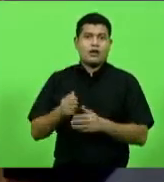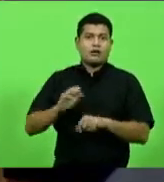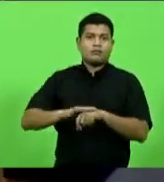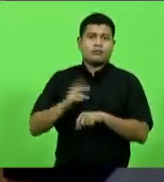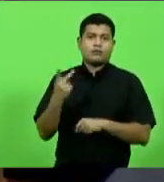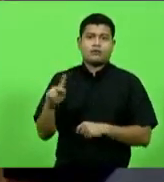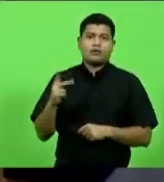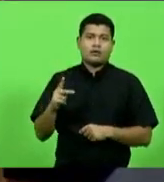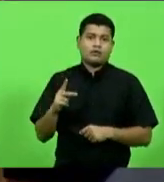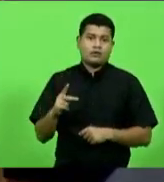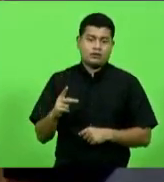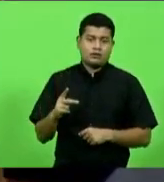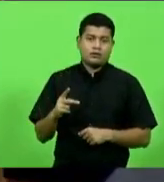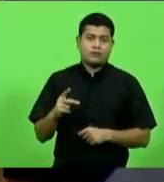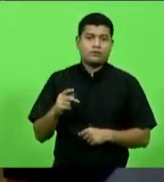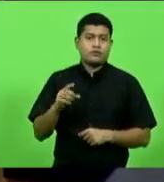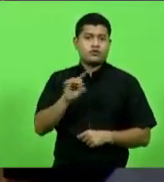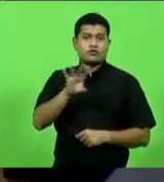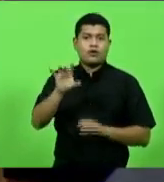tivemos acesso ao ofício.